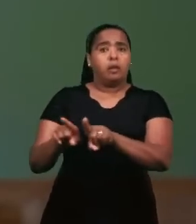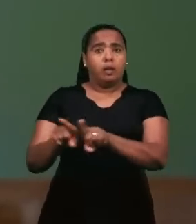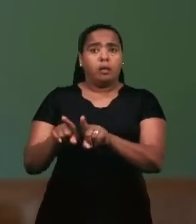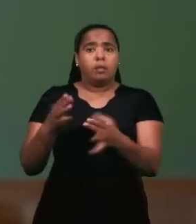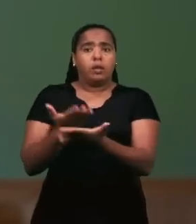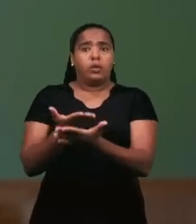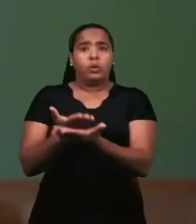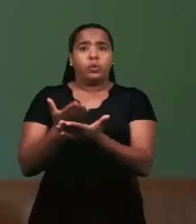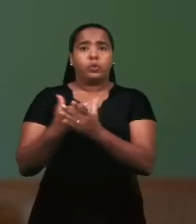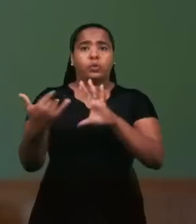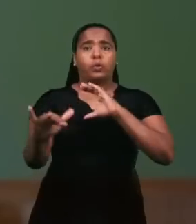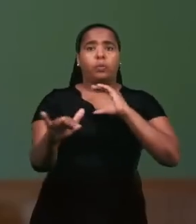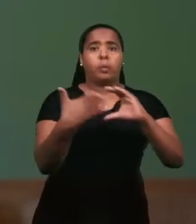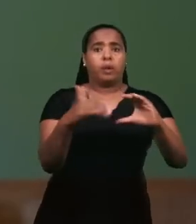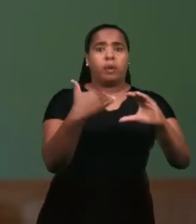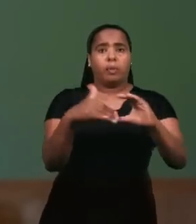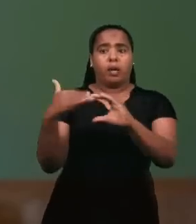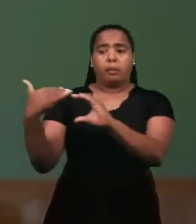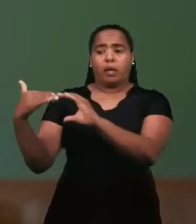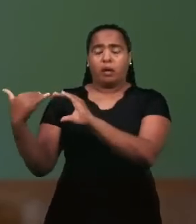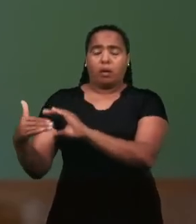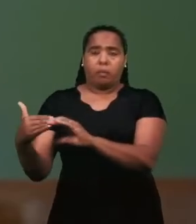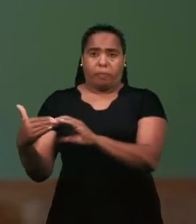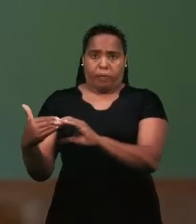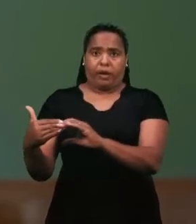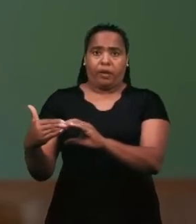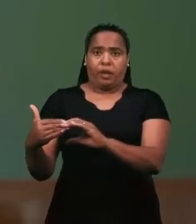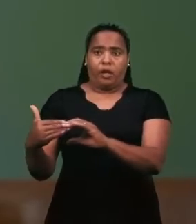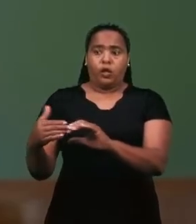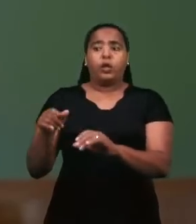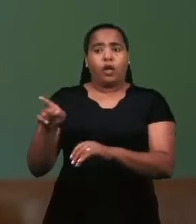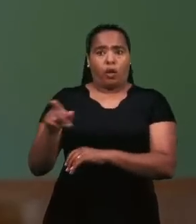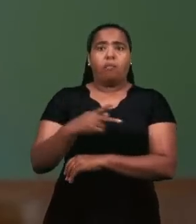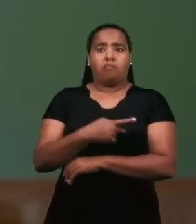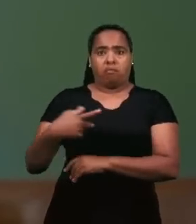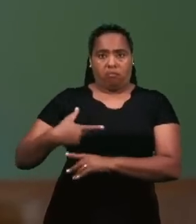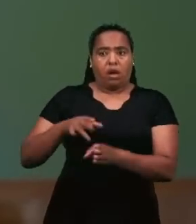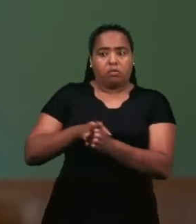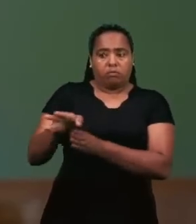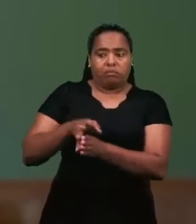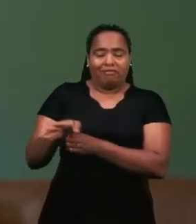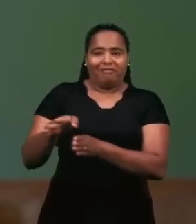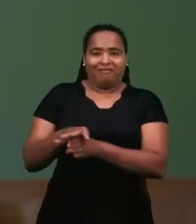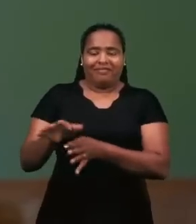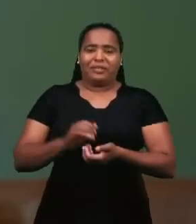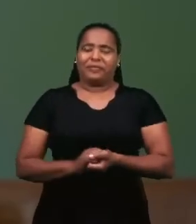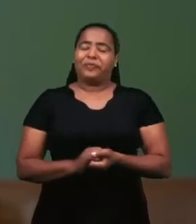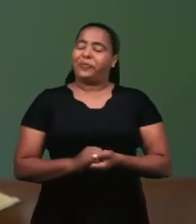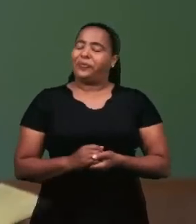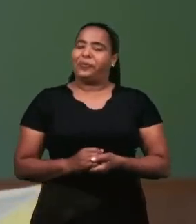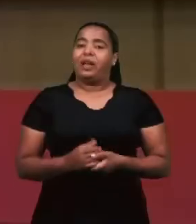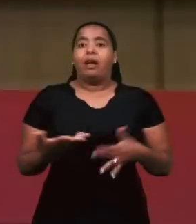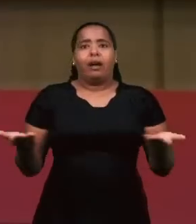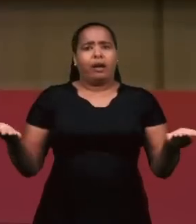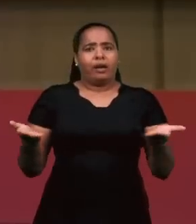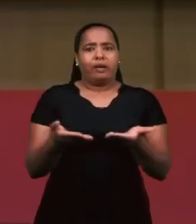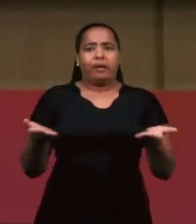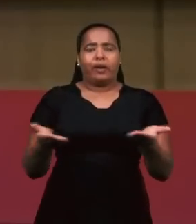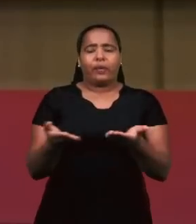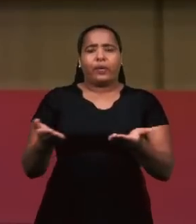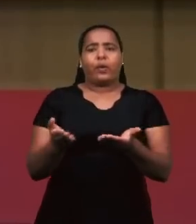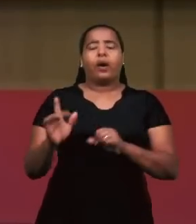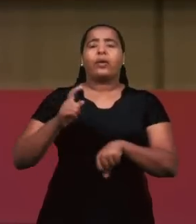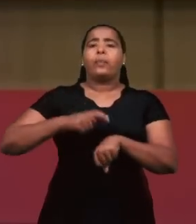que têm sido enviados por orientação do pastor Walter Babbo. Muito bem! Nós agora vamos passar para a nossa